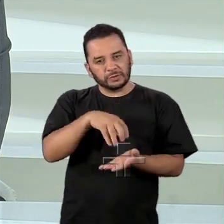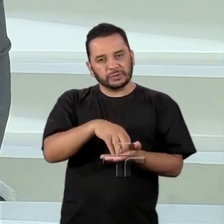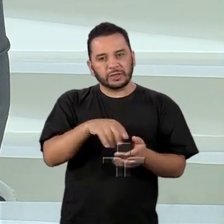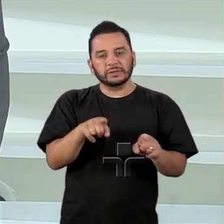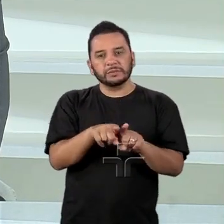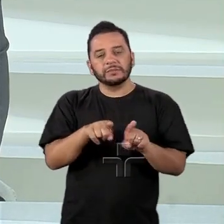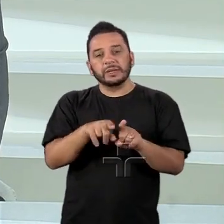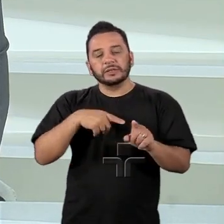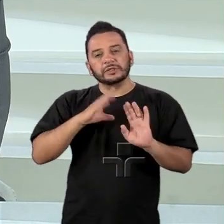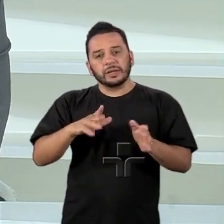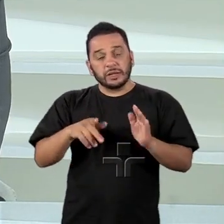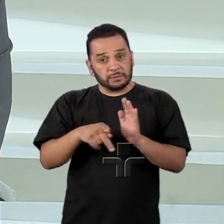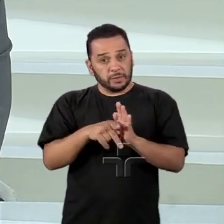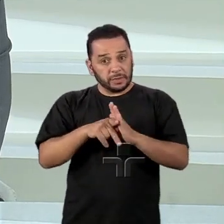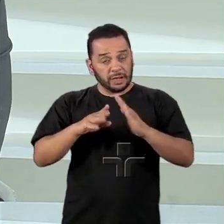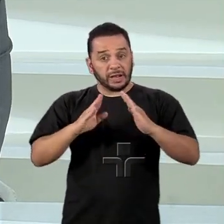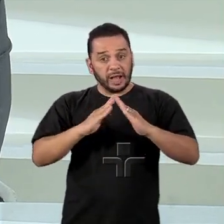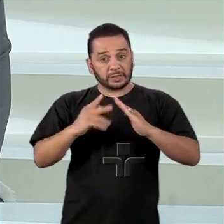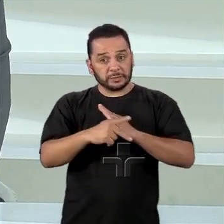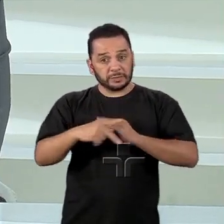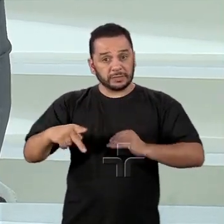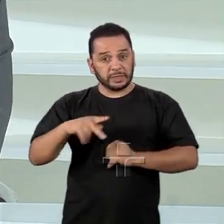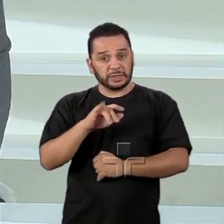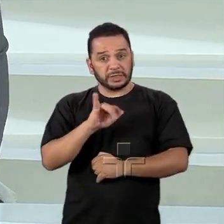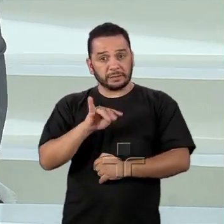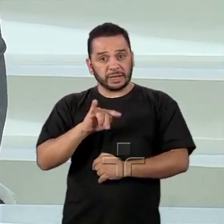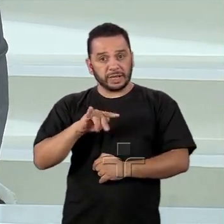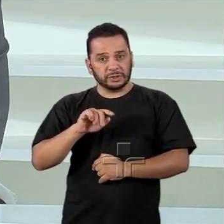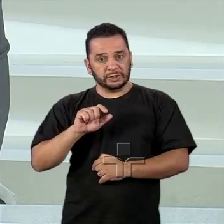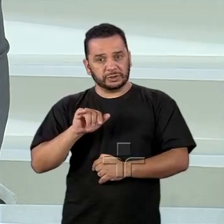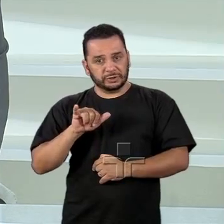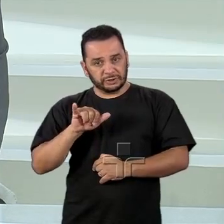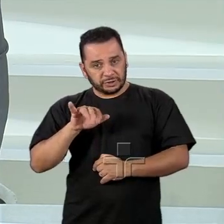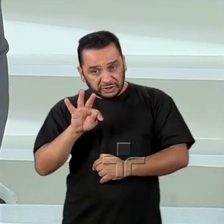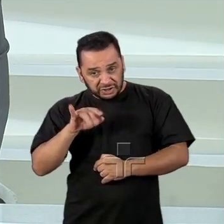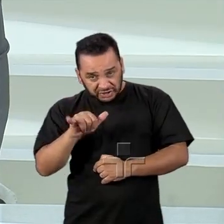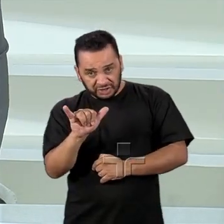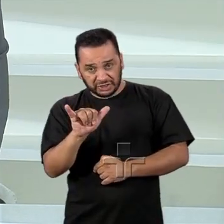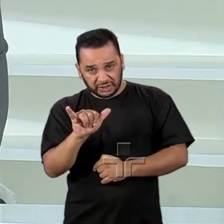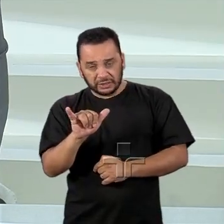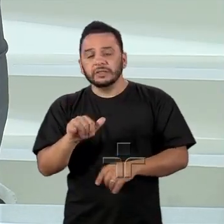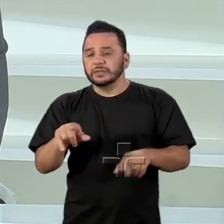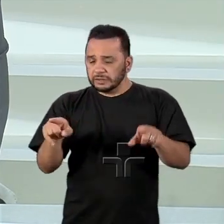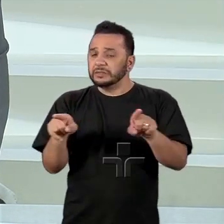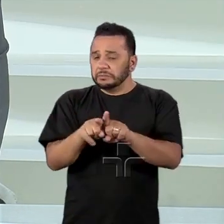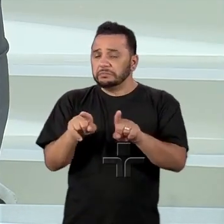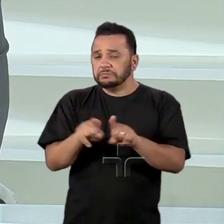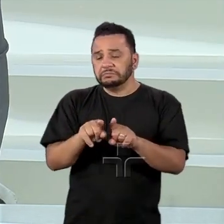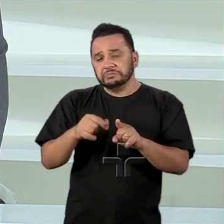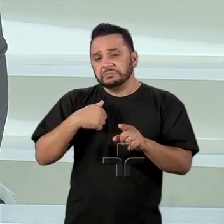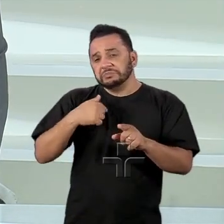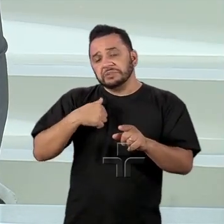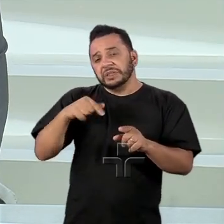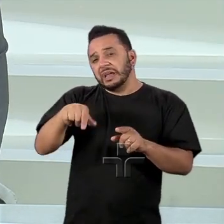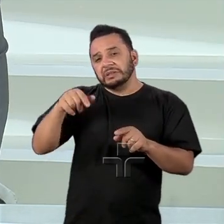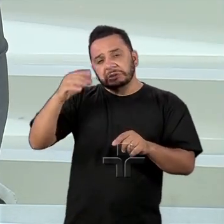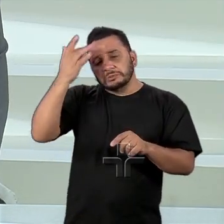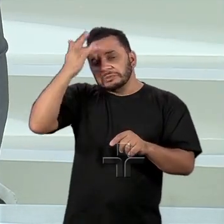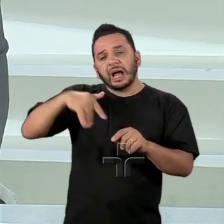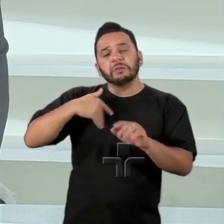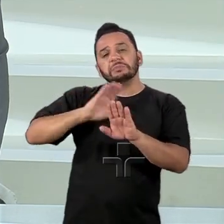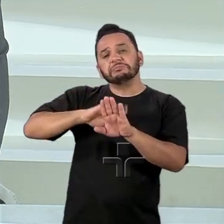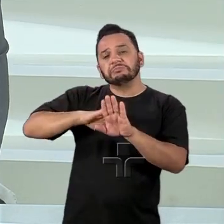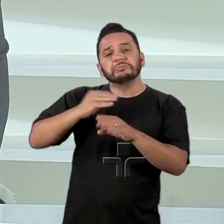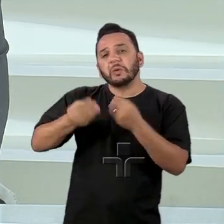é capaz de, vamos dizer, moderar a política externa, é uma aposta. Ninguém sabe. Tradicionalmente, tem sido um efeito, um fator